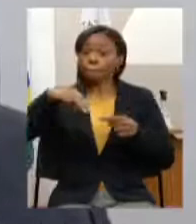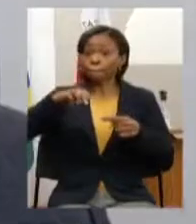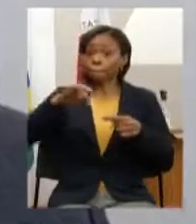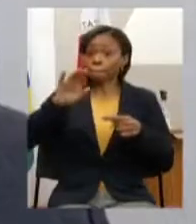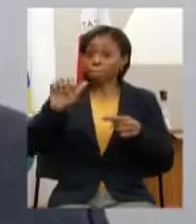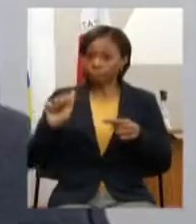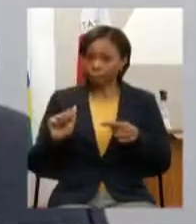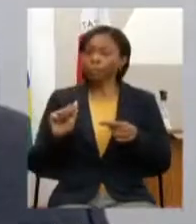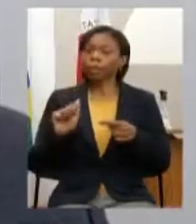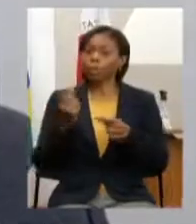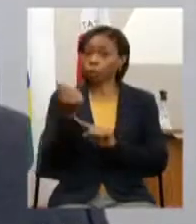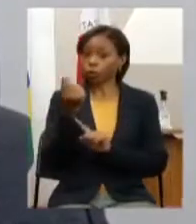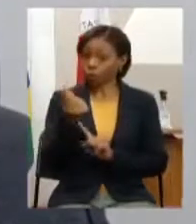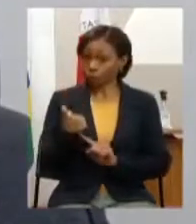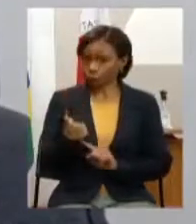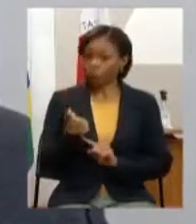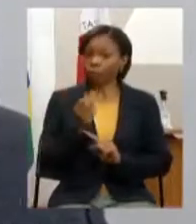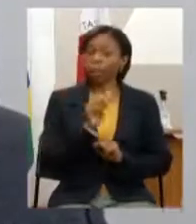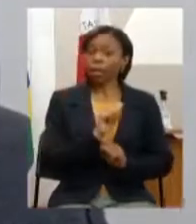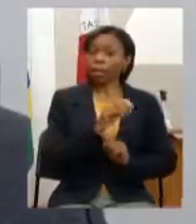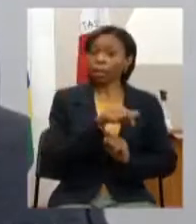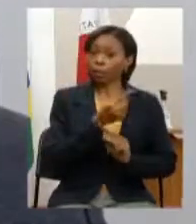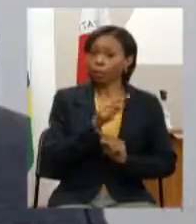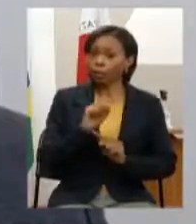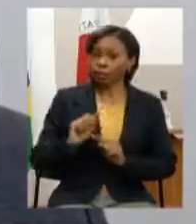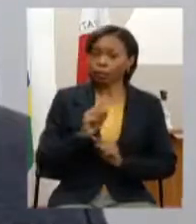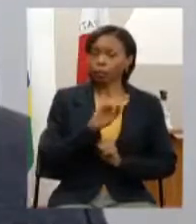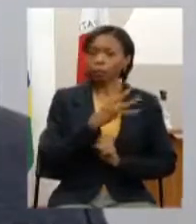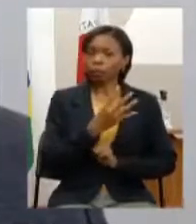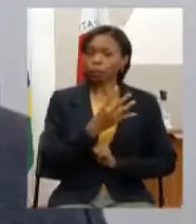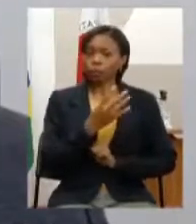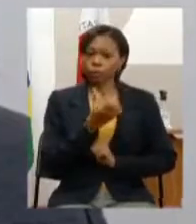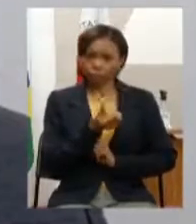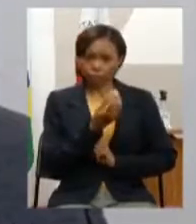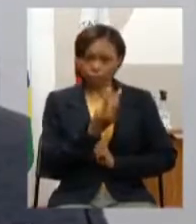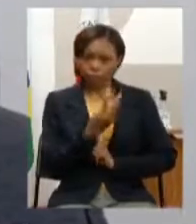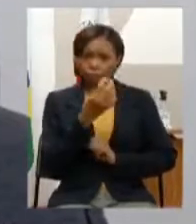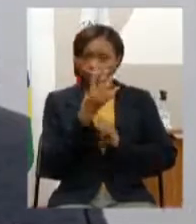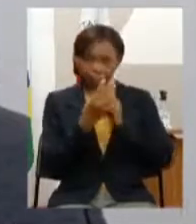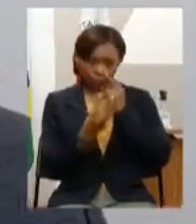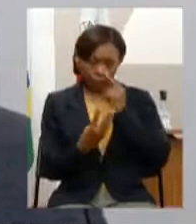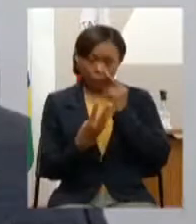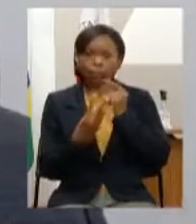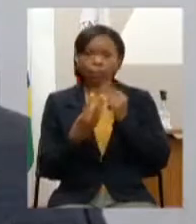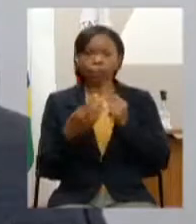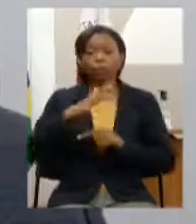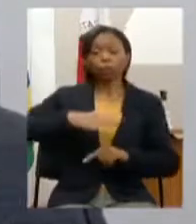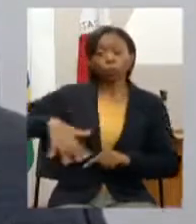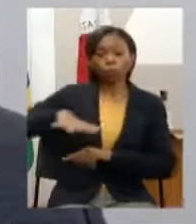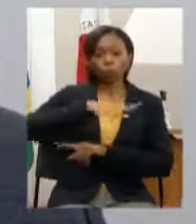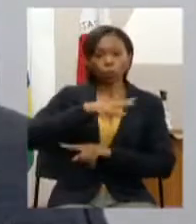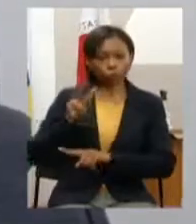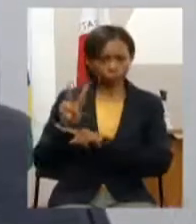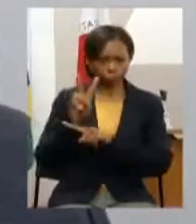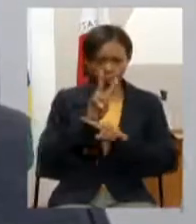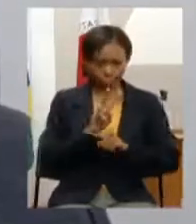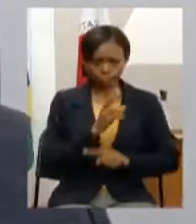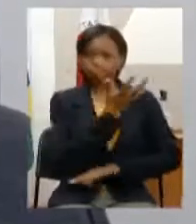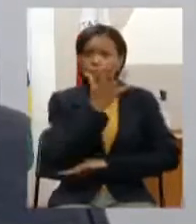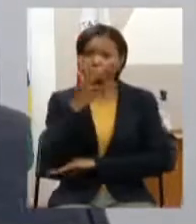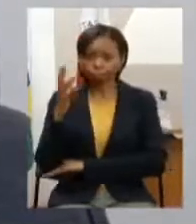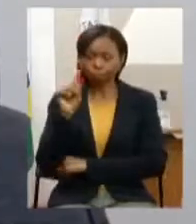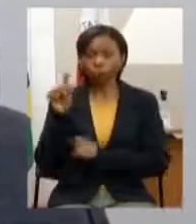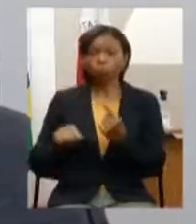ação 43-63 do Bolsa Verde conservação ampliação da cobertura vegetal nativa para a